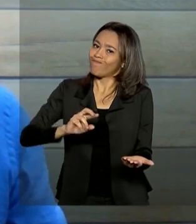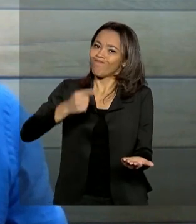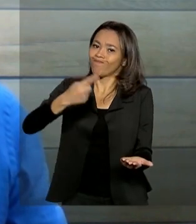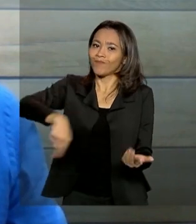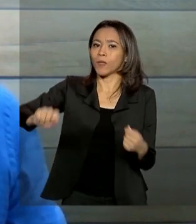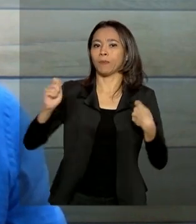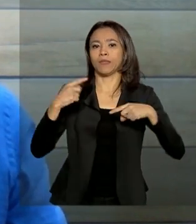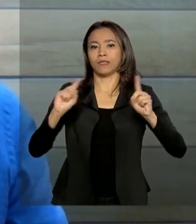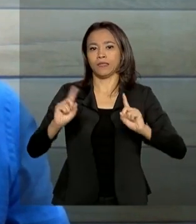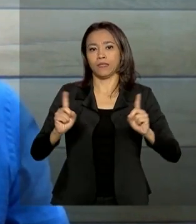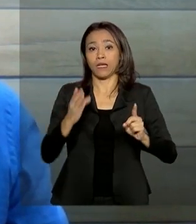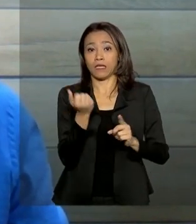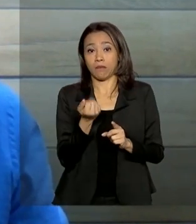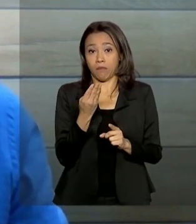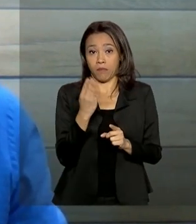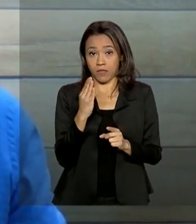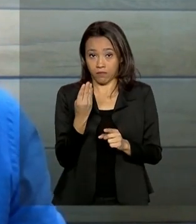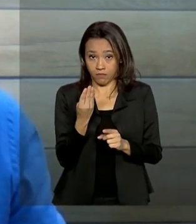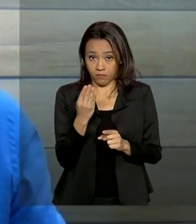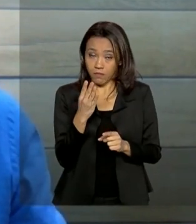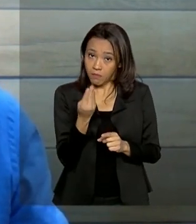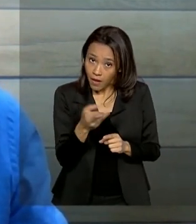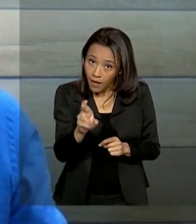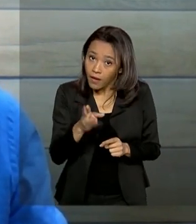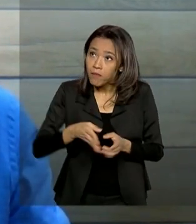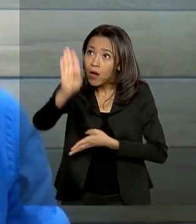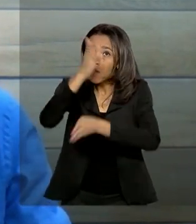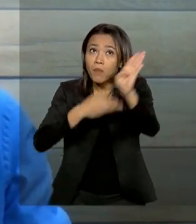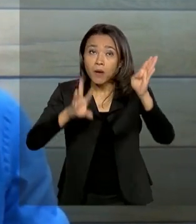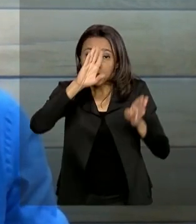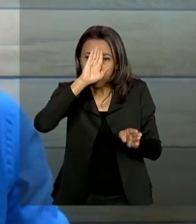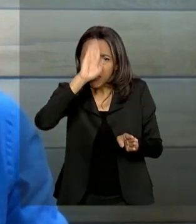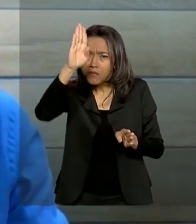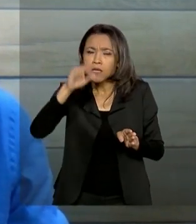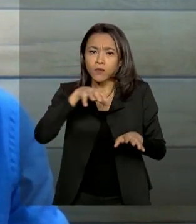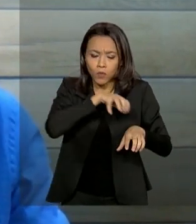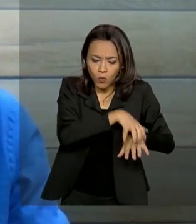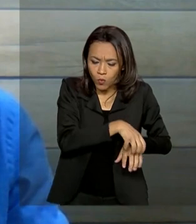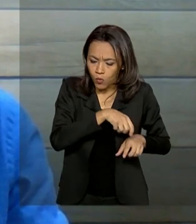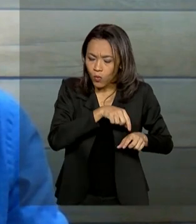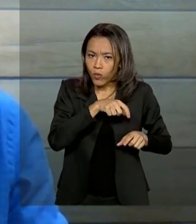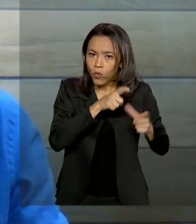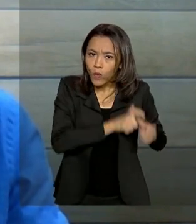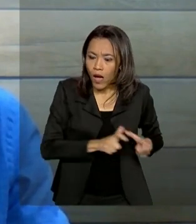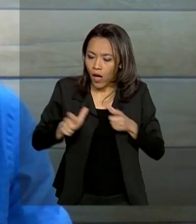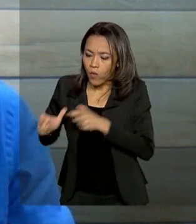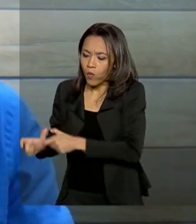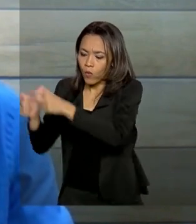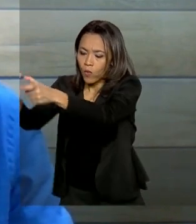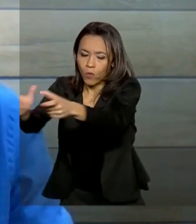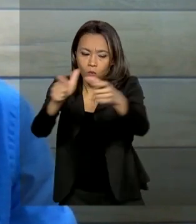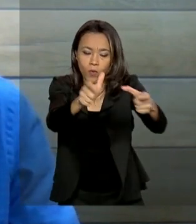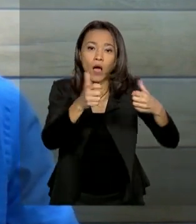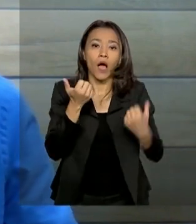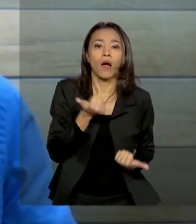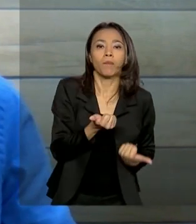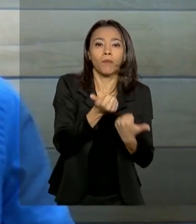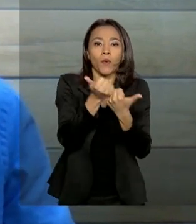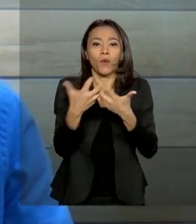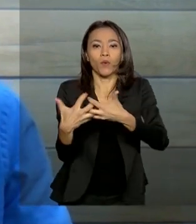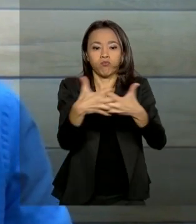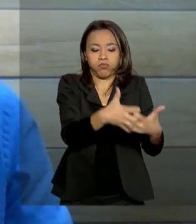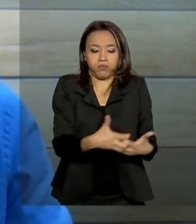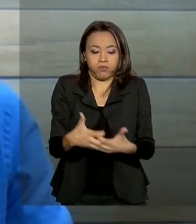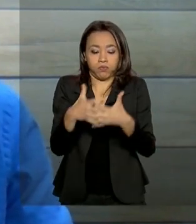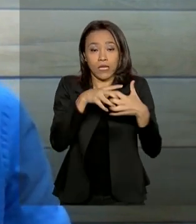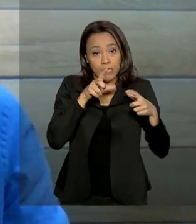principais rodovias federais a criação de estações de atendimento aos caminhoneiros. Nesses locais, os motoristas vão passar por medições de